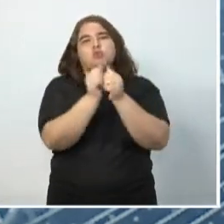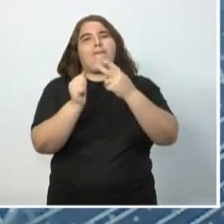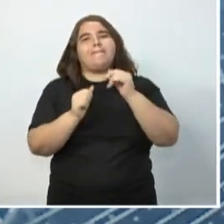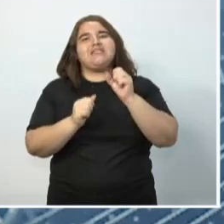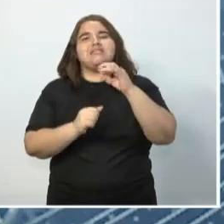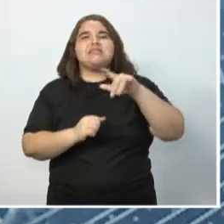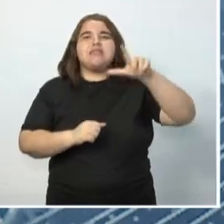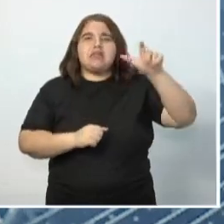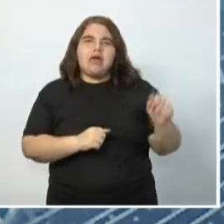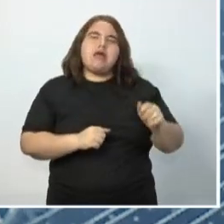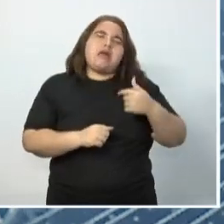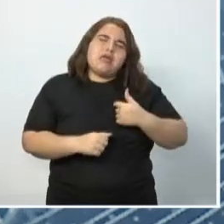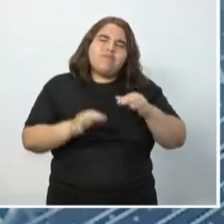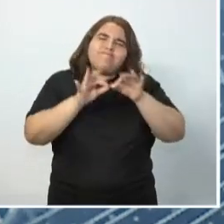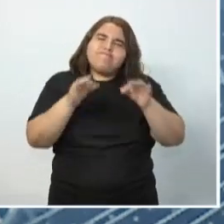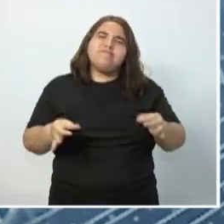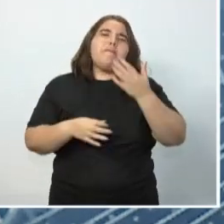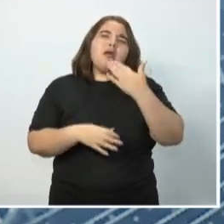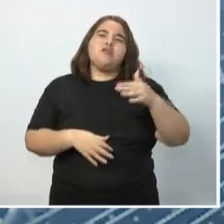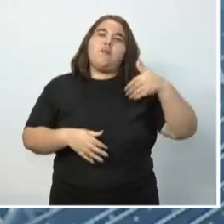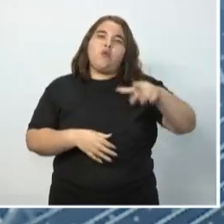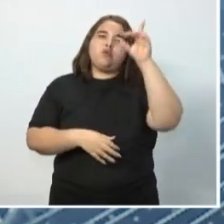Peço com muita humildade o seu voto no próximo domingo. É Raquel Lira, 45.